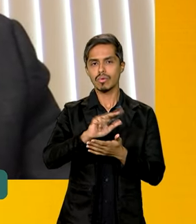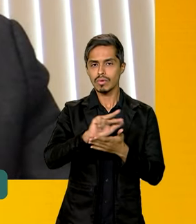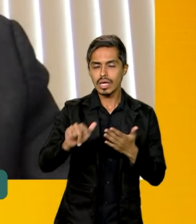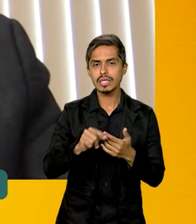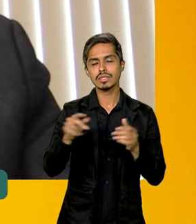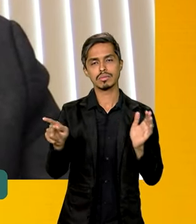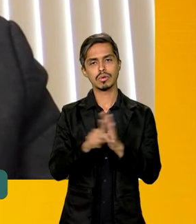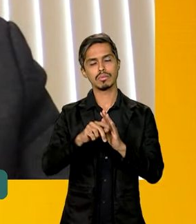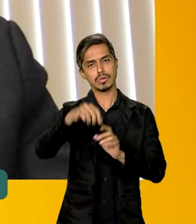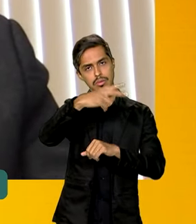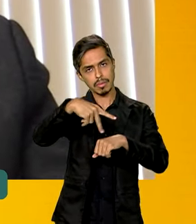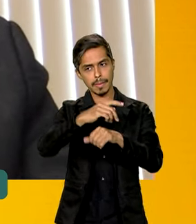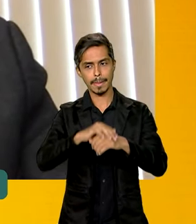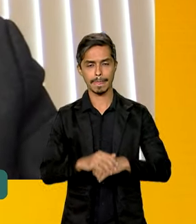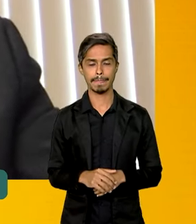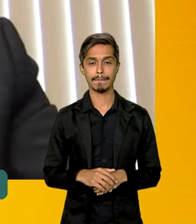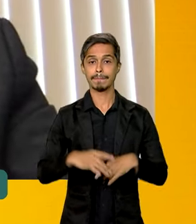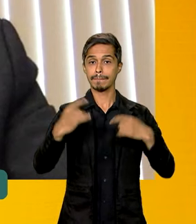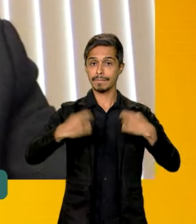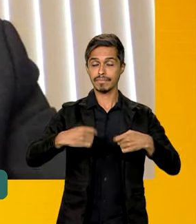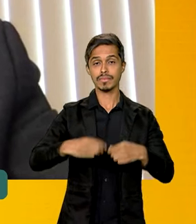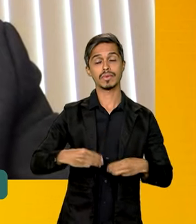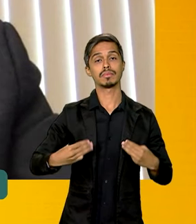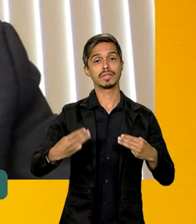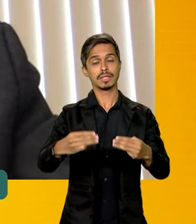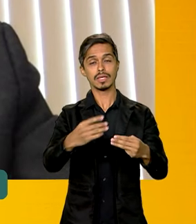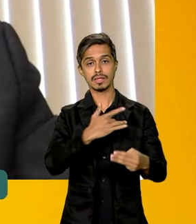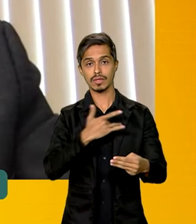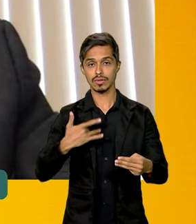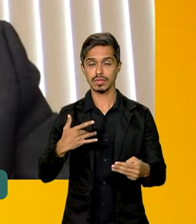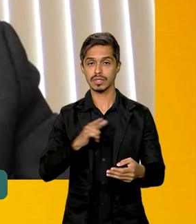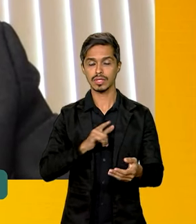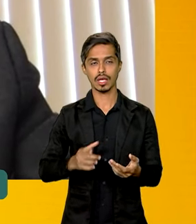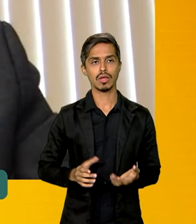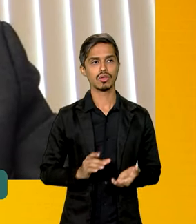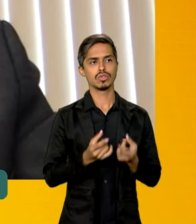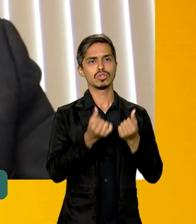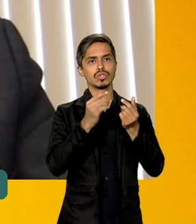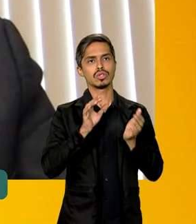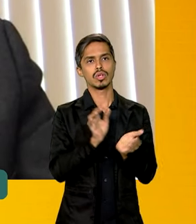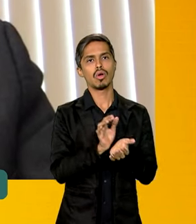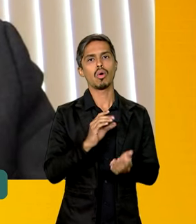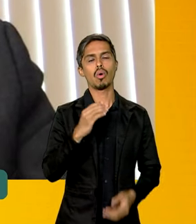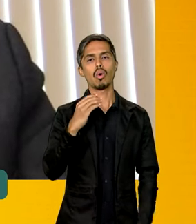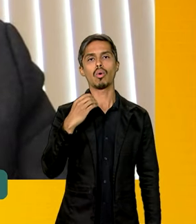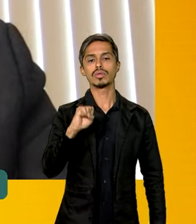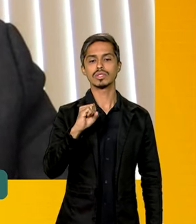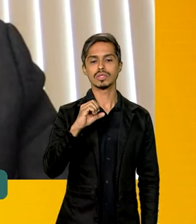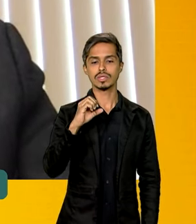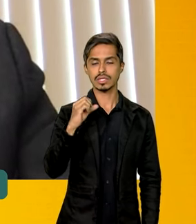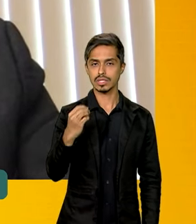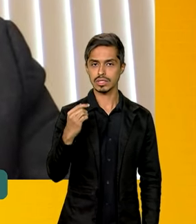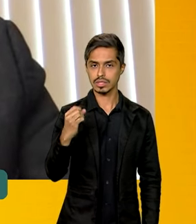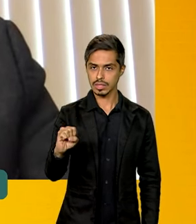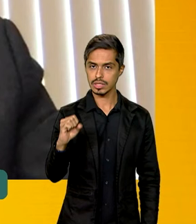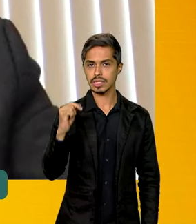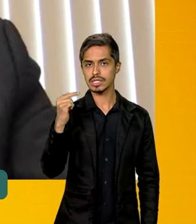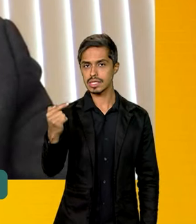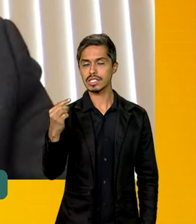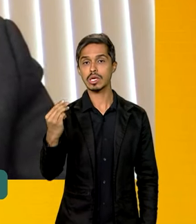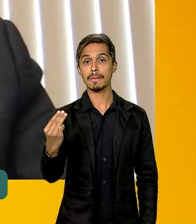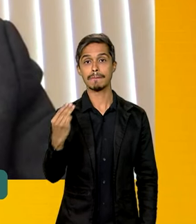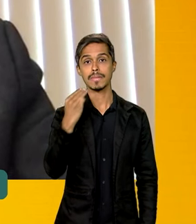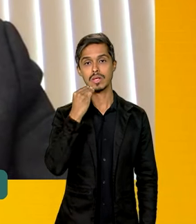precisa, o Ministério da Saúde tem uma reserva de R$ 887 milhões